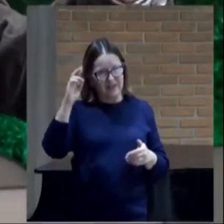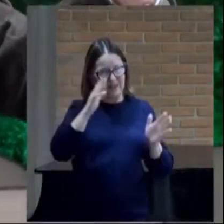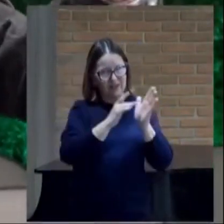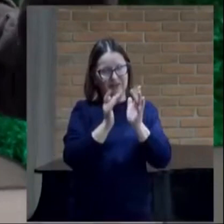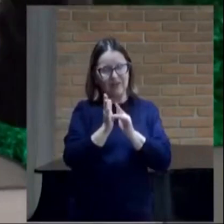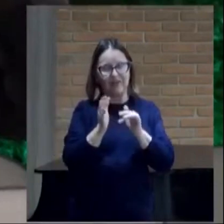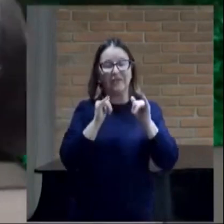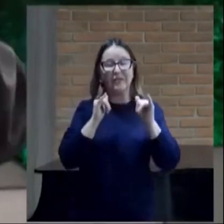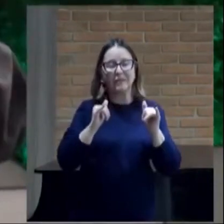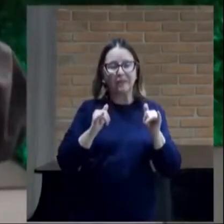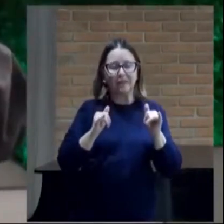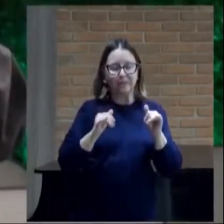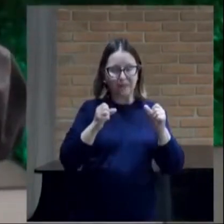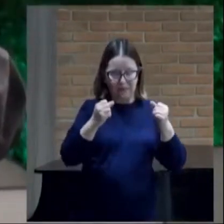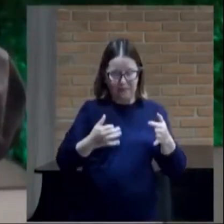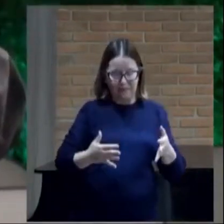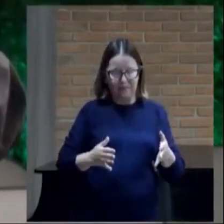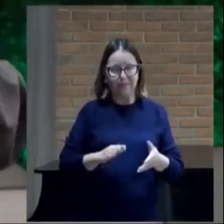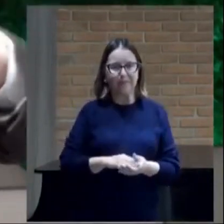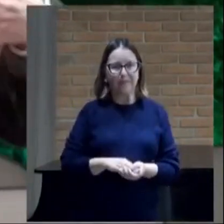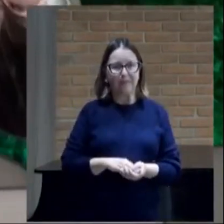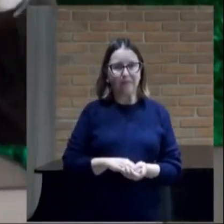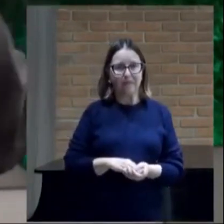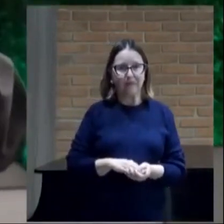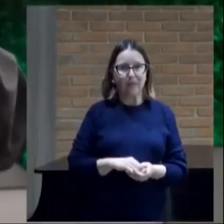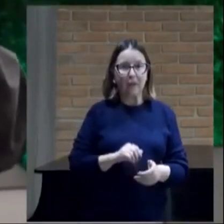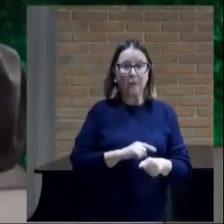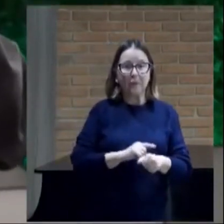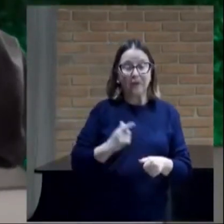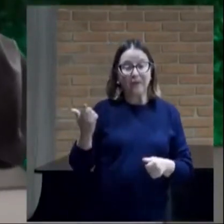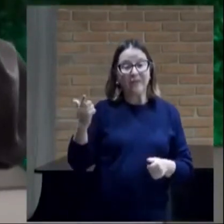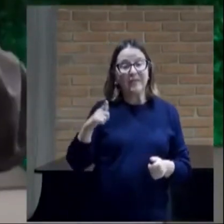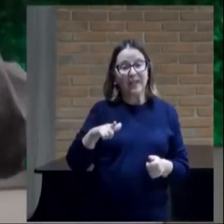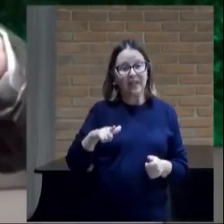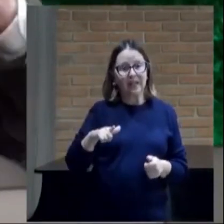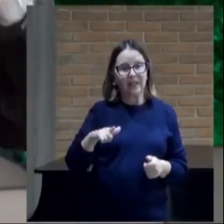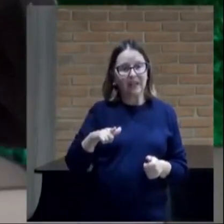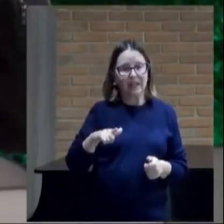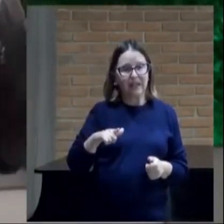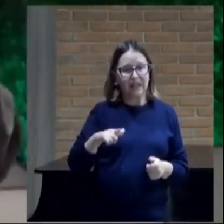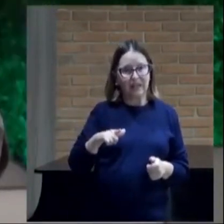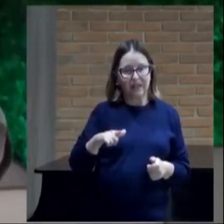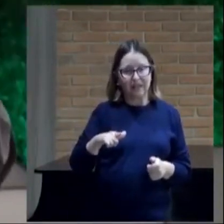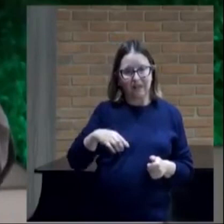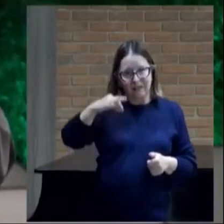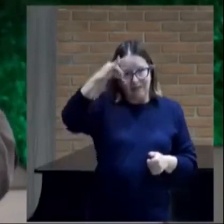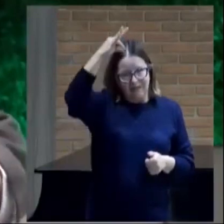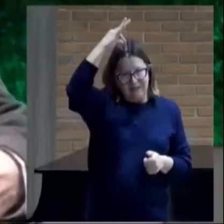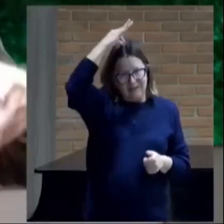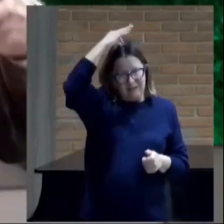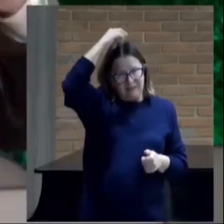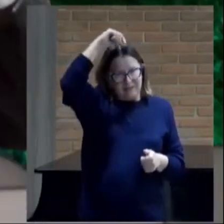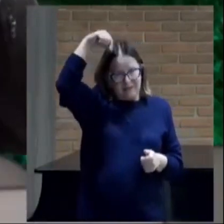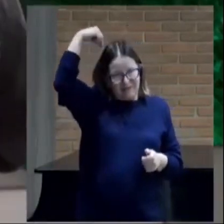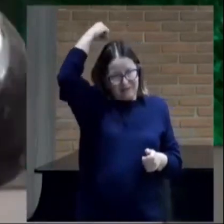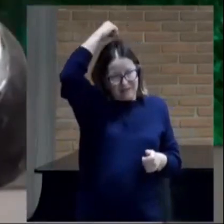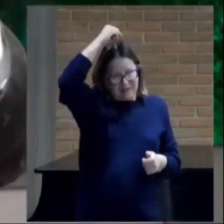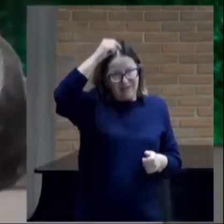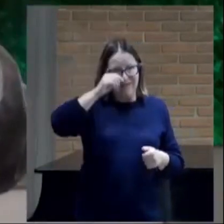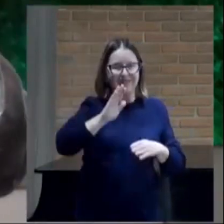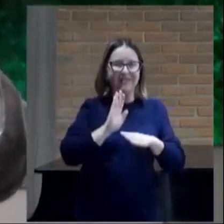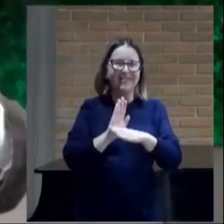dizendo o seguinte quando vier o paráclito o